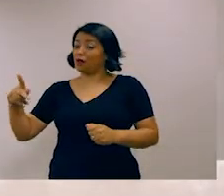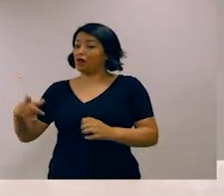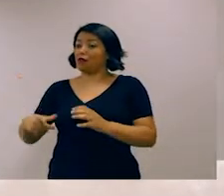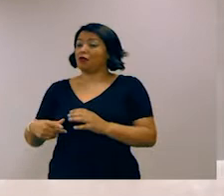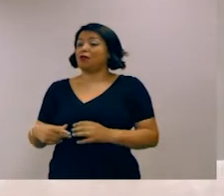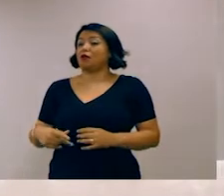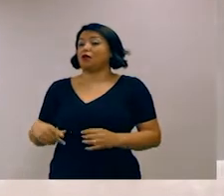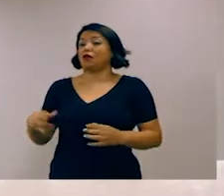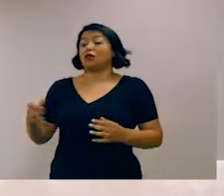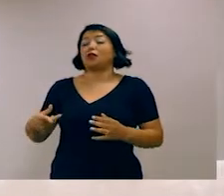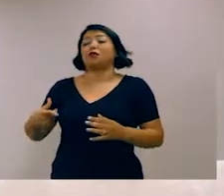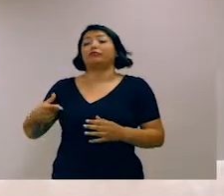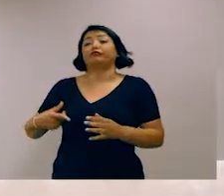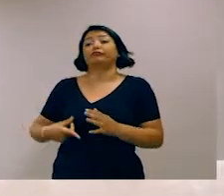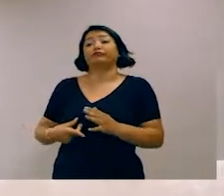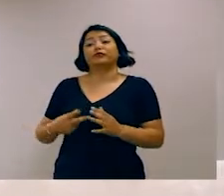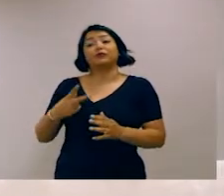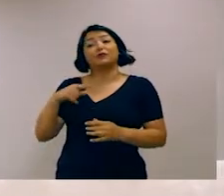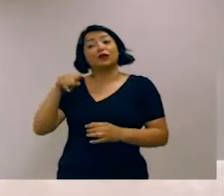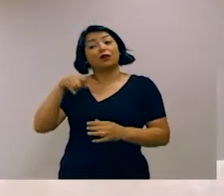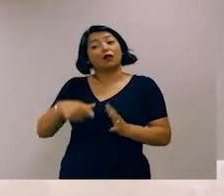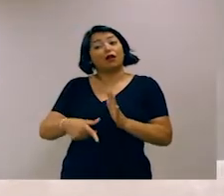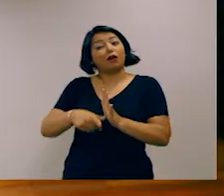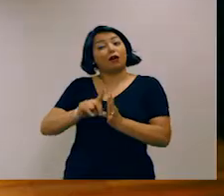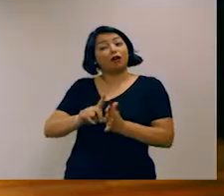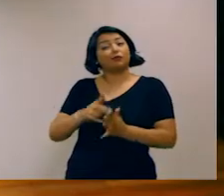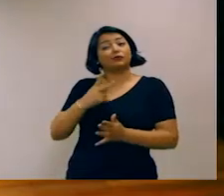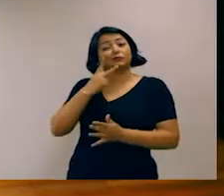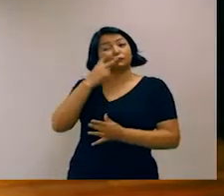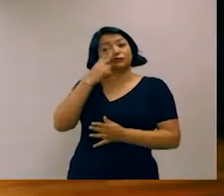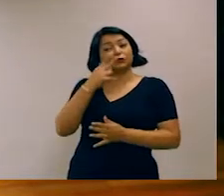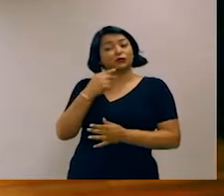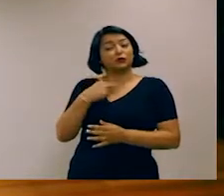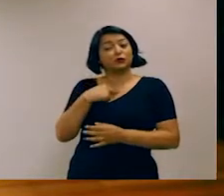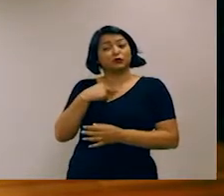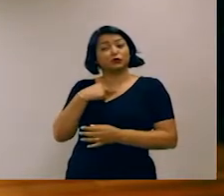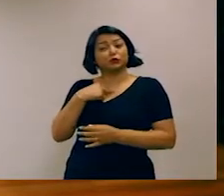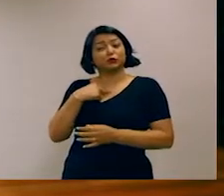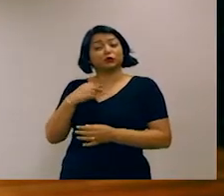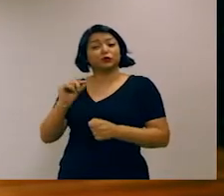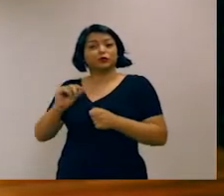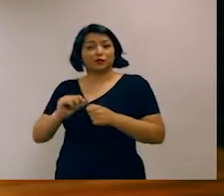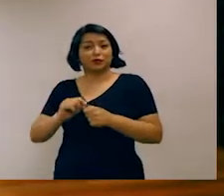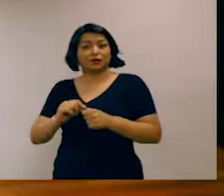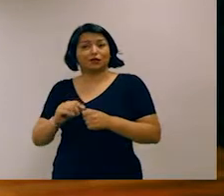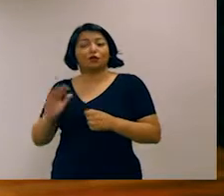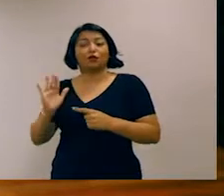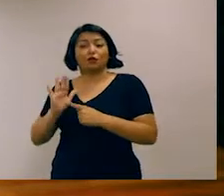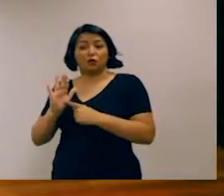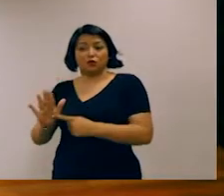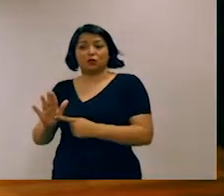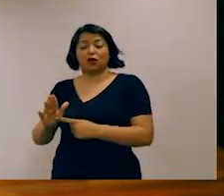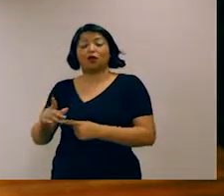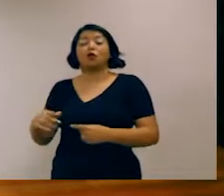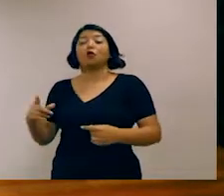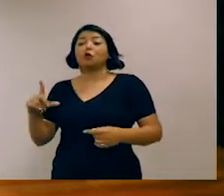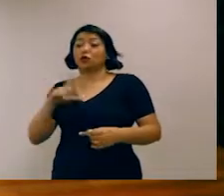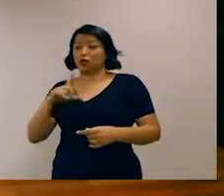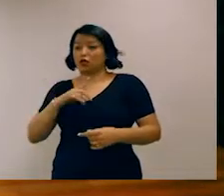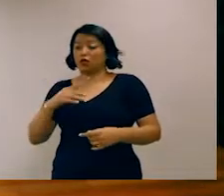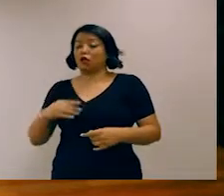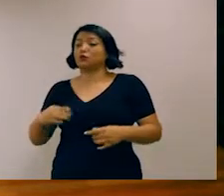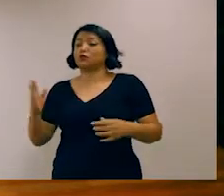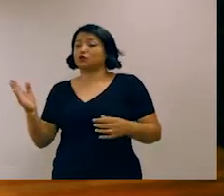ainda? Ou seja, vou tentar trazer para vocês aquilo que está sendo desenvolvido nos laboratórios, como sendo as coisas mais recentes,